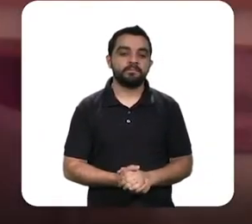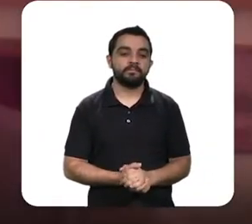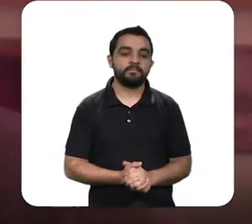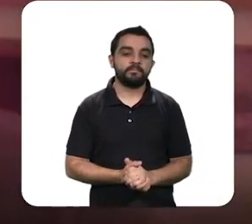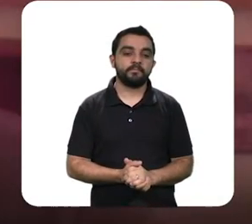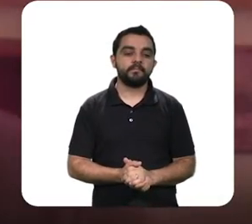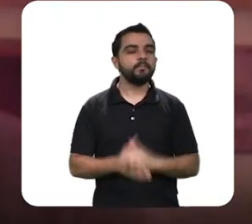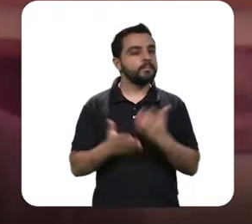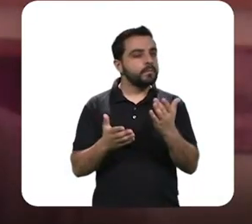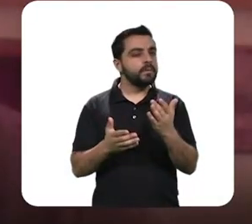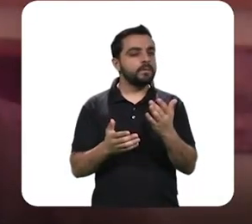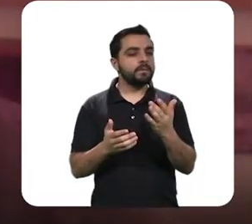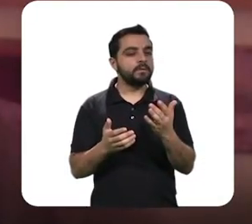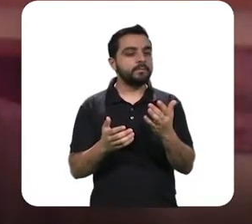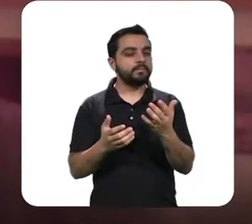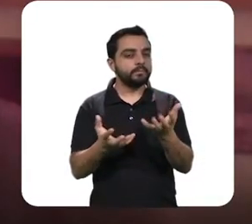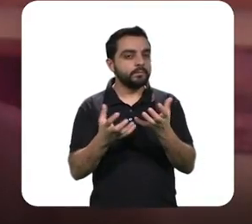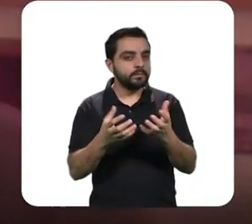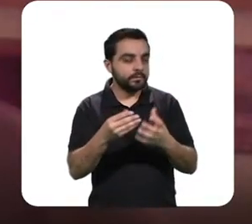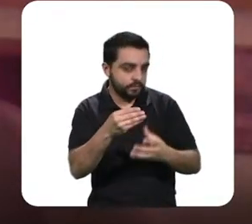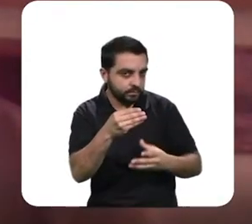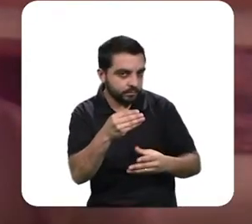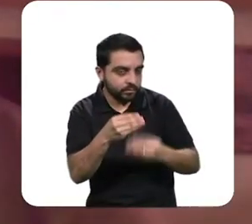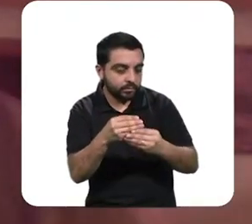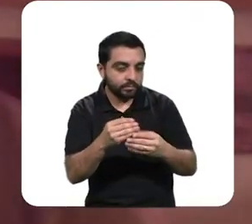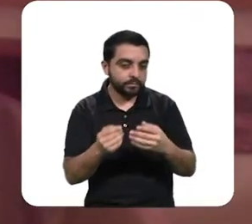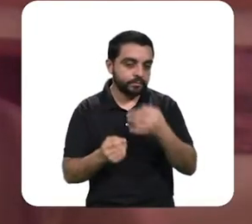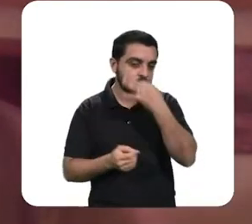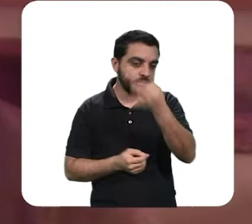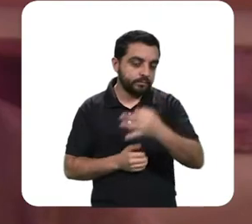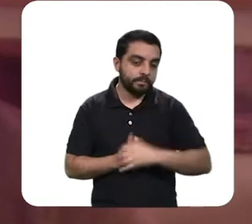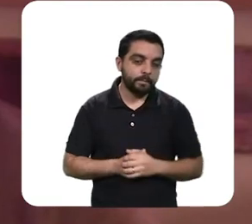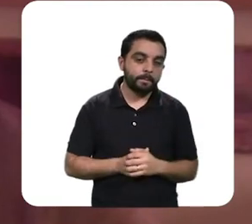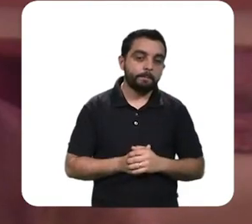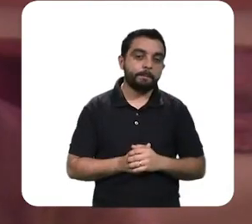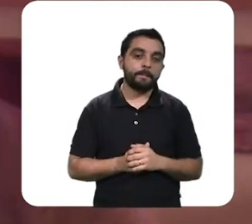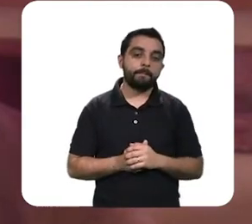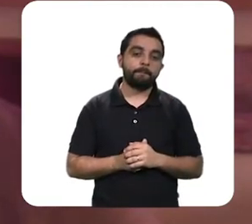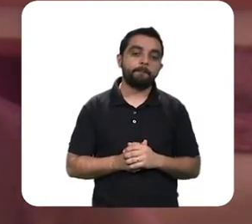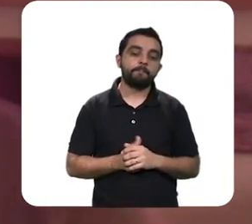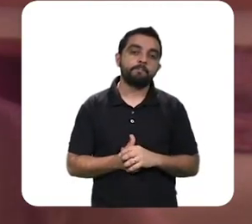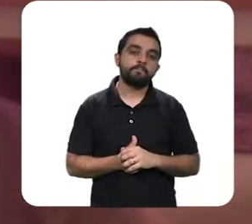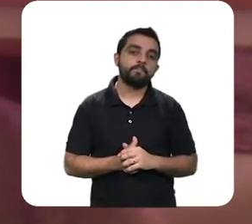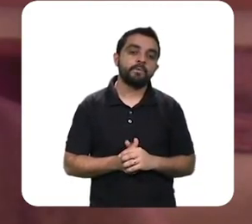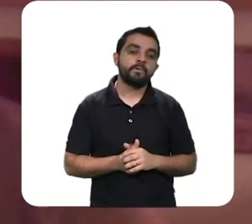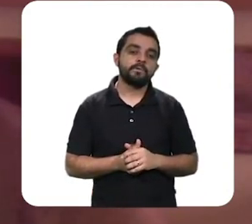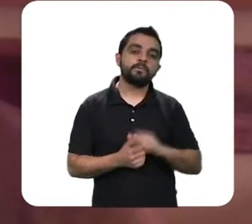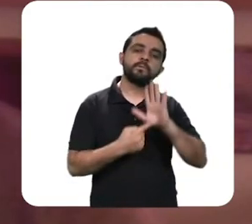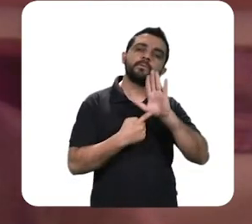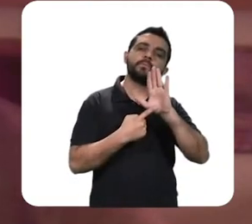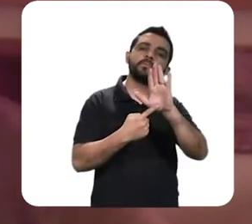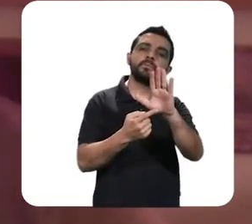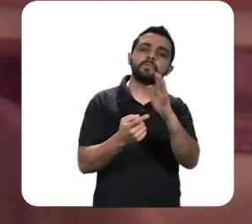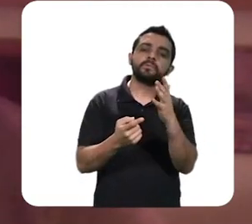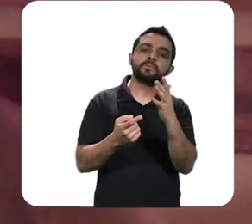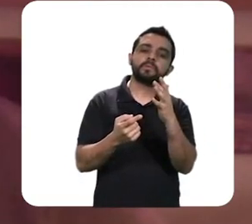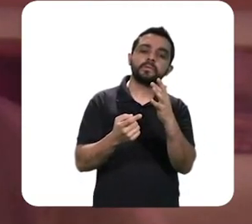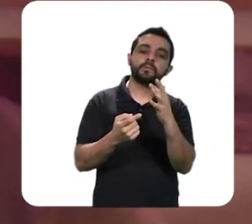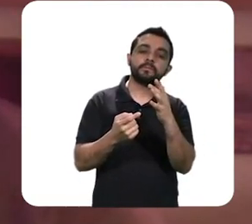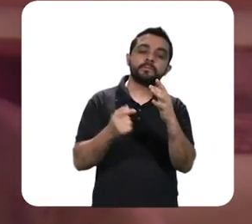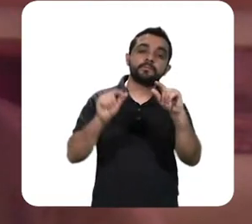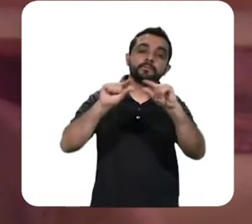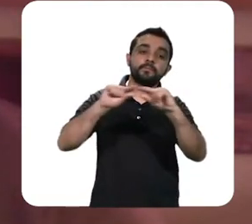eu gostaria de começar usando a palavra denunciando essa questão como uma falsa questão